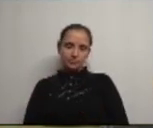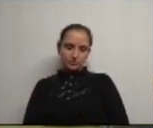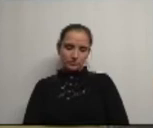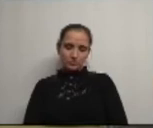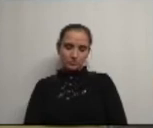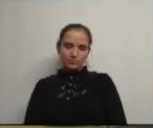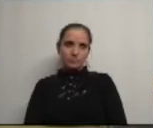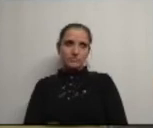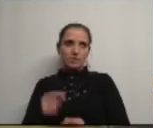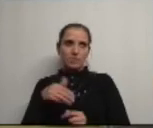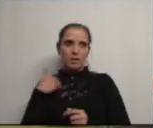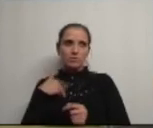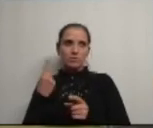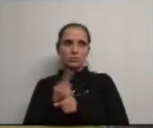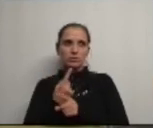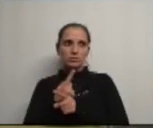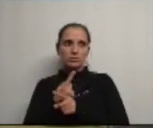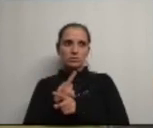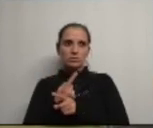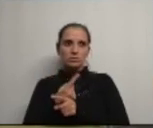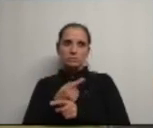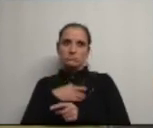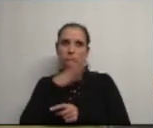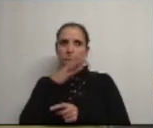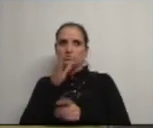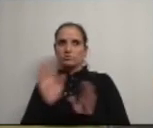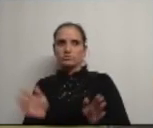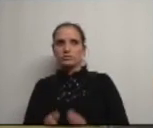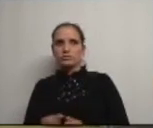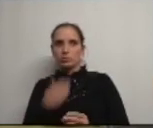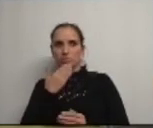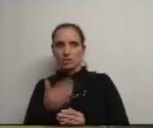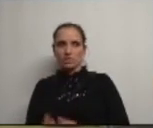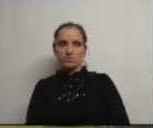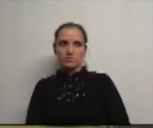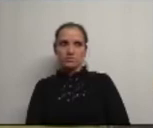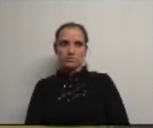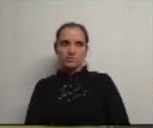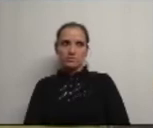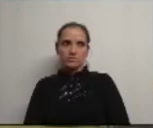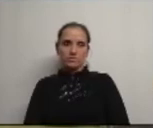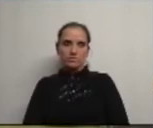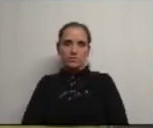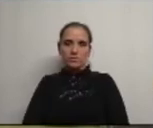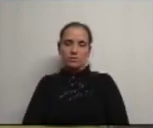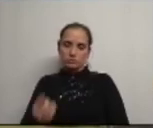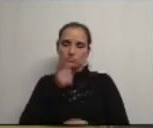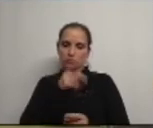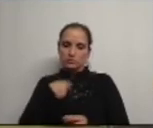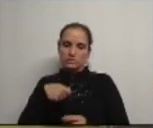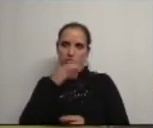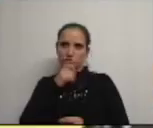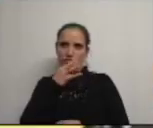e lamento outro tipo de coisas que agora não trago para aqui à colação ok muito obrigado muito obrigado Sr. Presidente tem a palavra